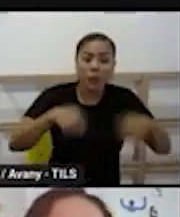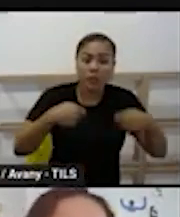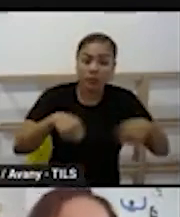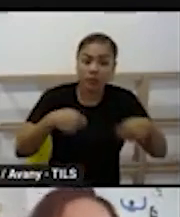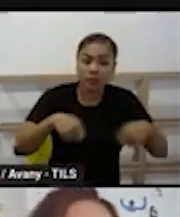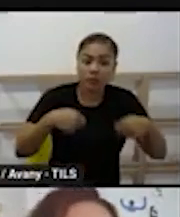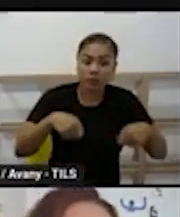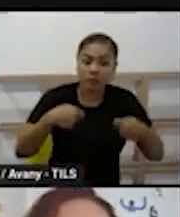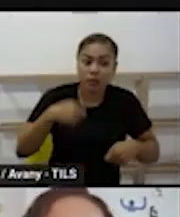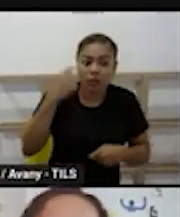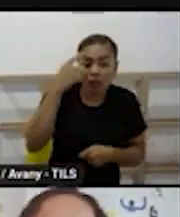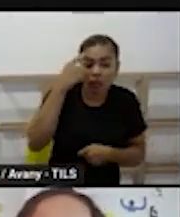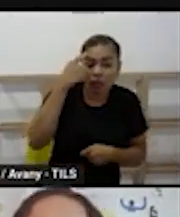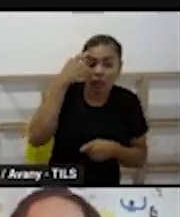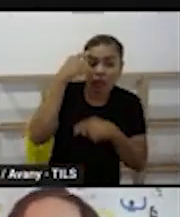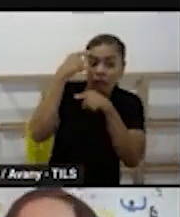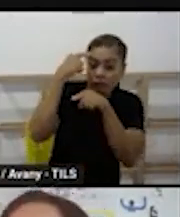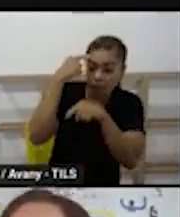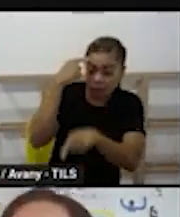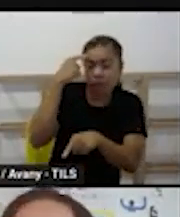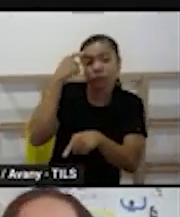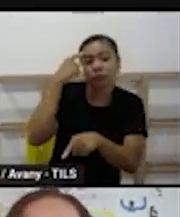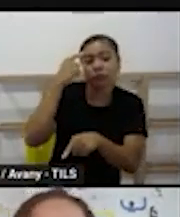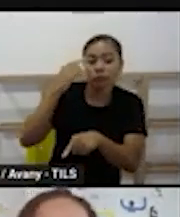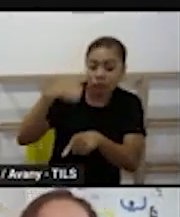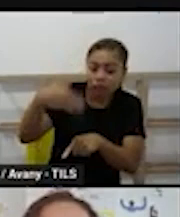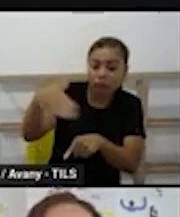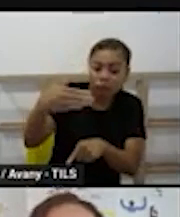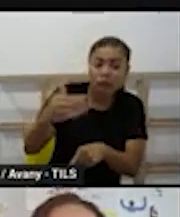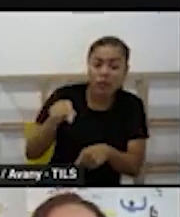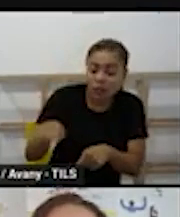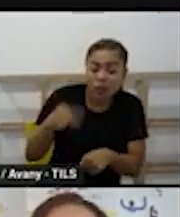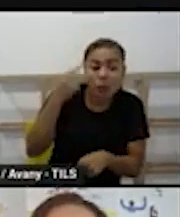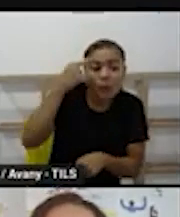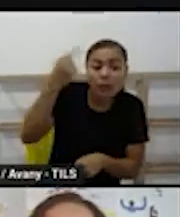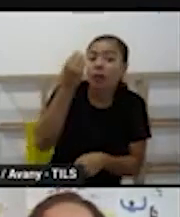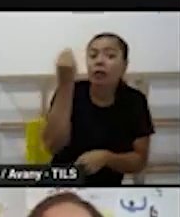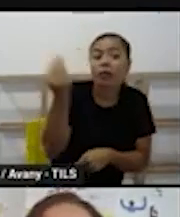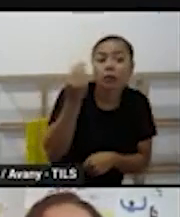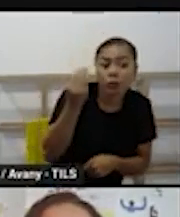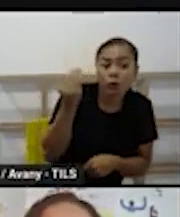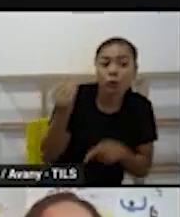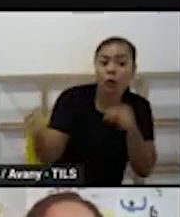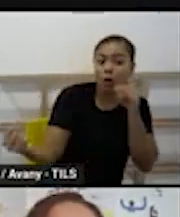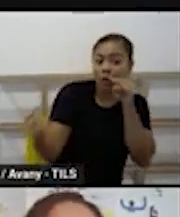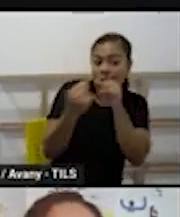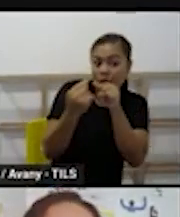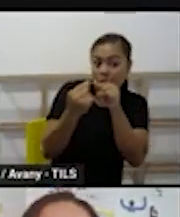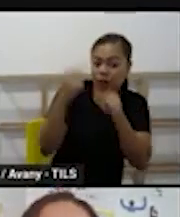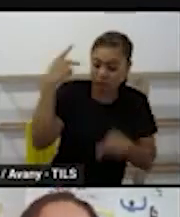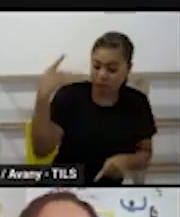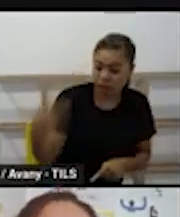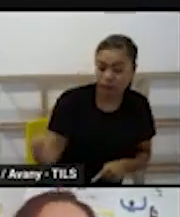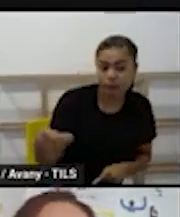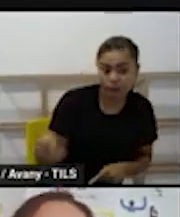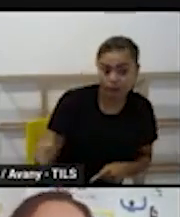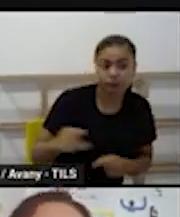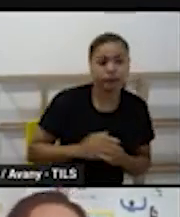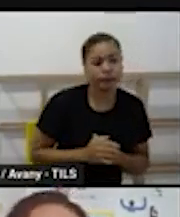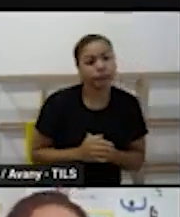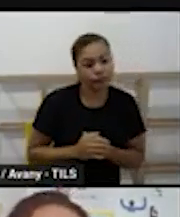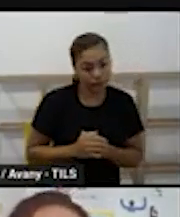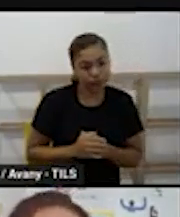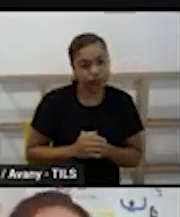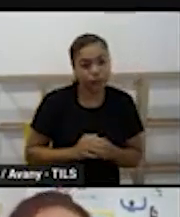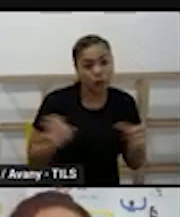acordo com a concentração e o tempo de cada criança então uma roda de um grupo 2 nunca vai ser a mesma duração de uma roda do grupo